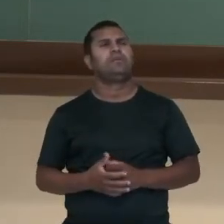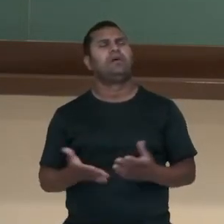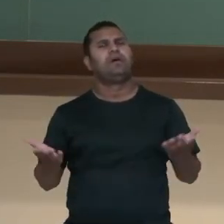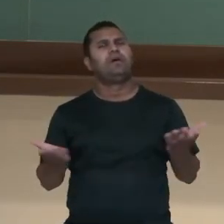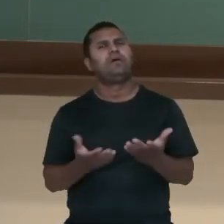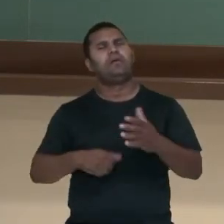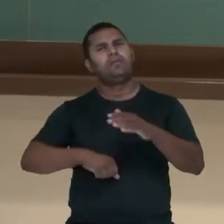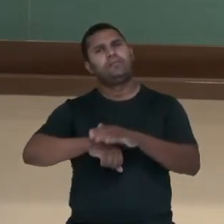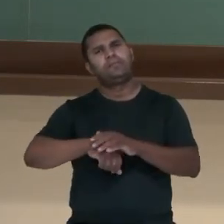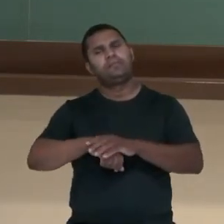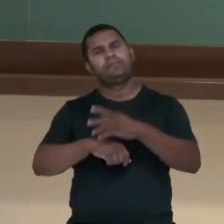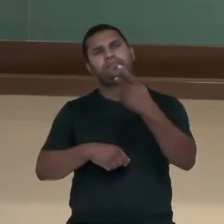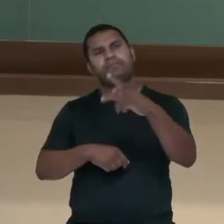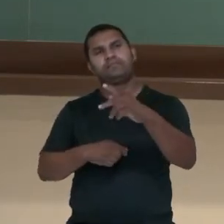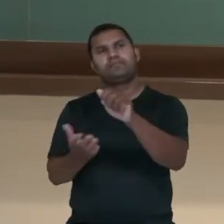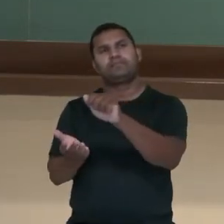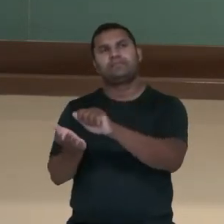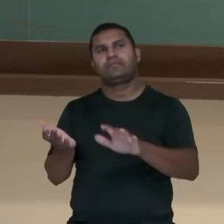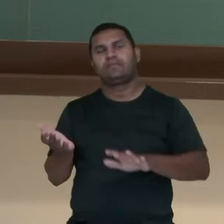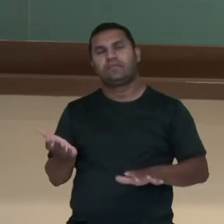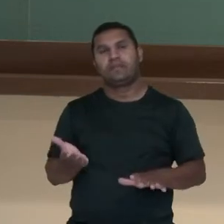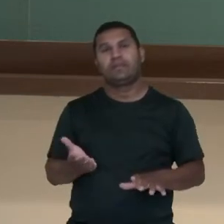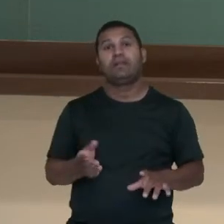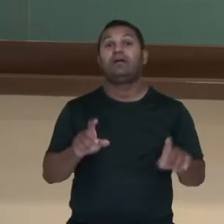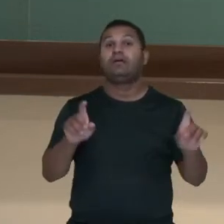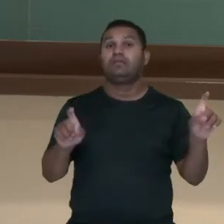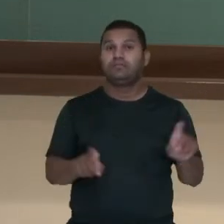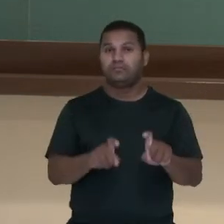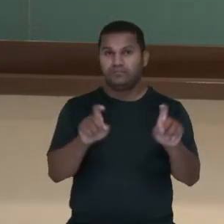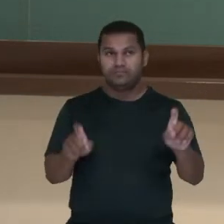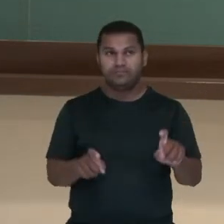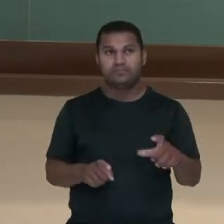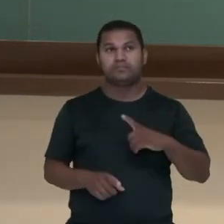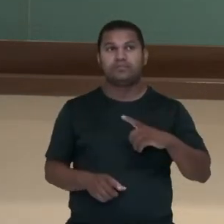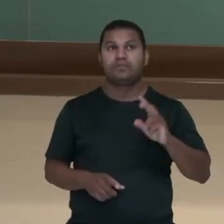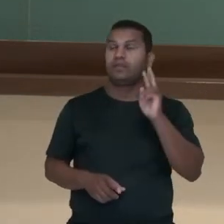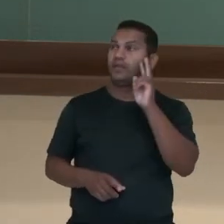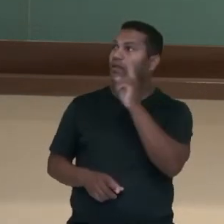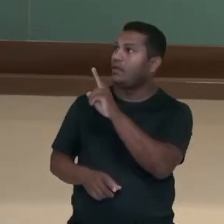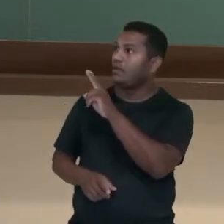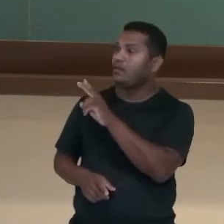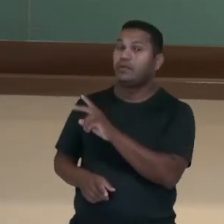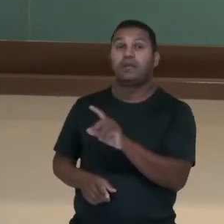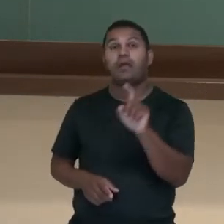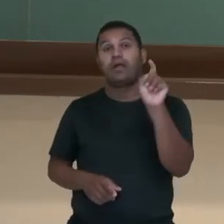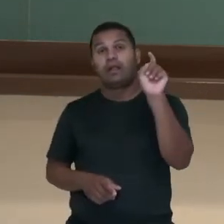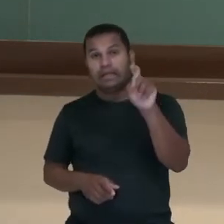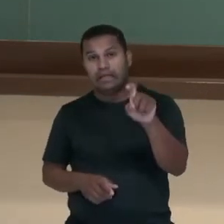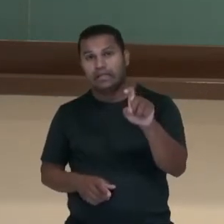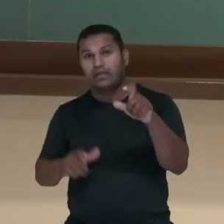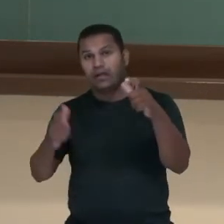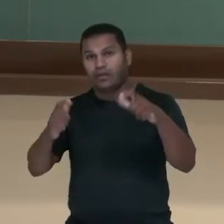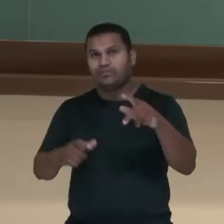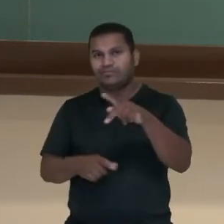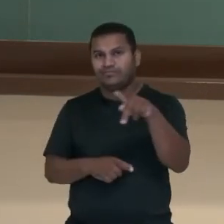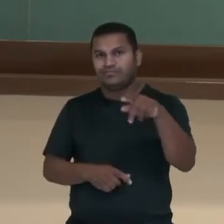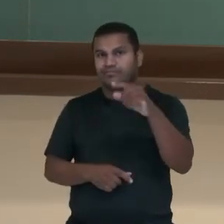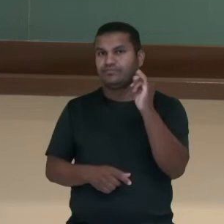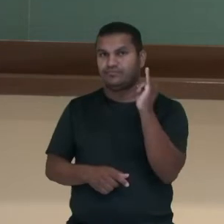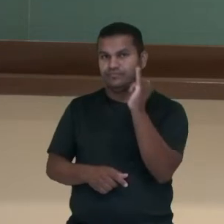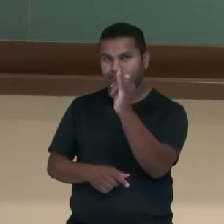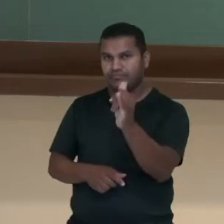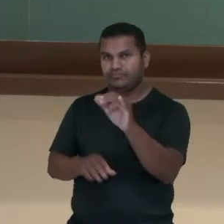da nossa Redação Paraná. Então, clique aqui nesse endereço eletrônico, redação.pr